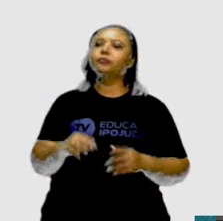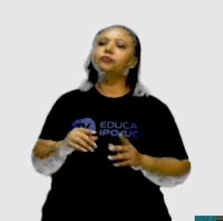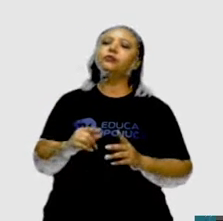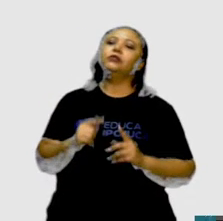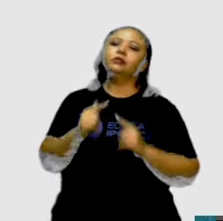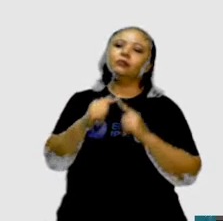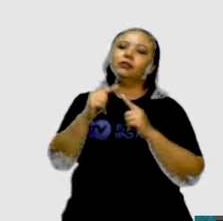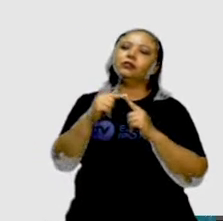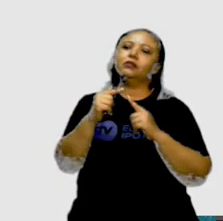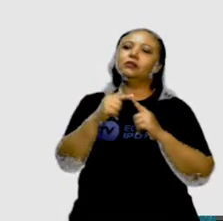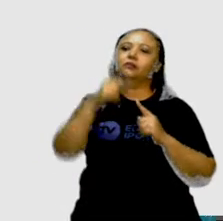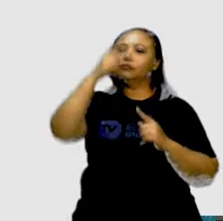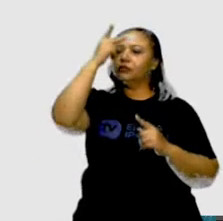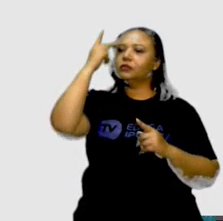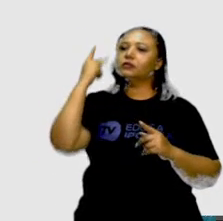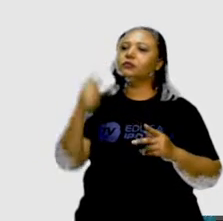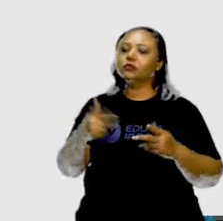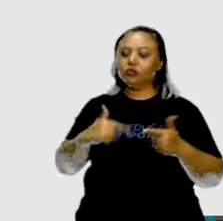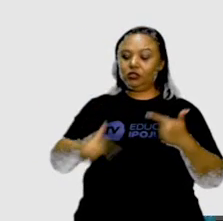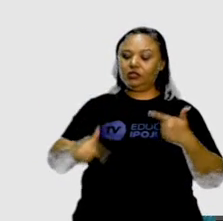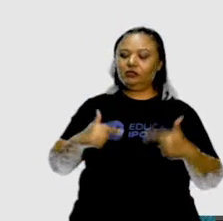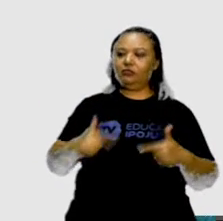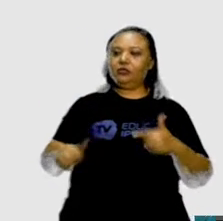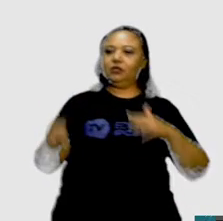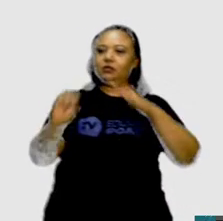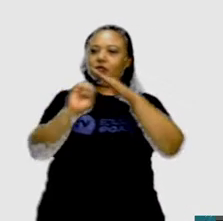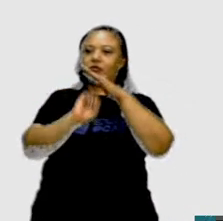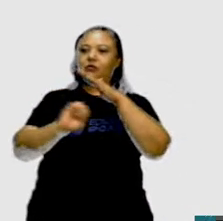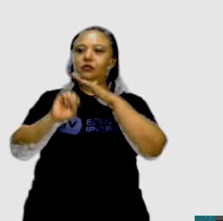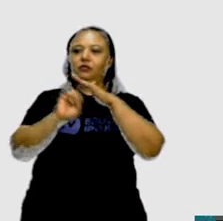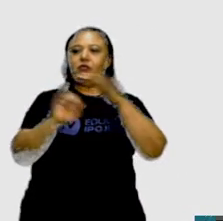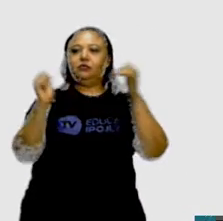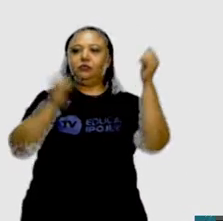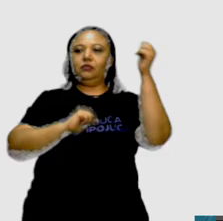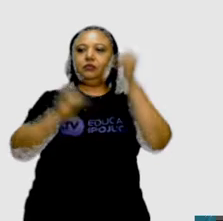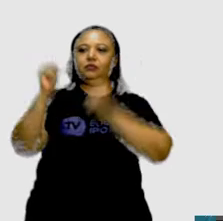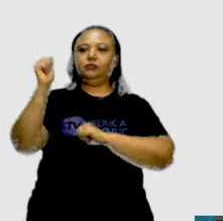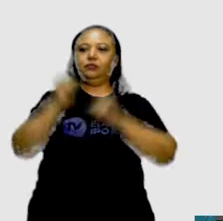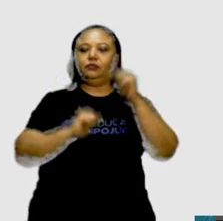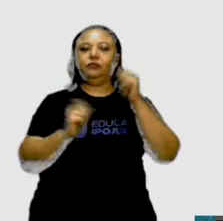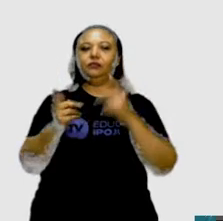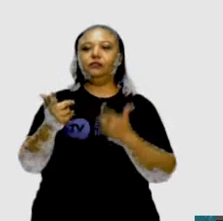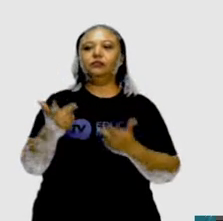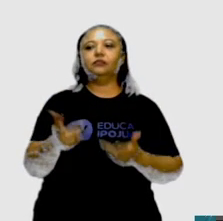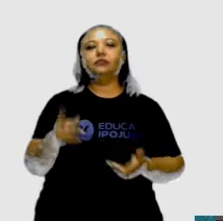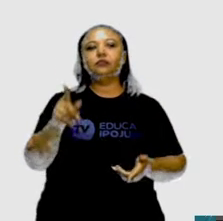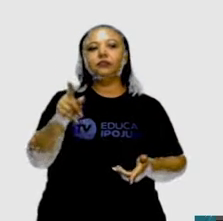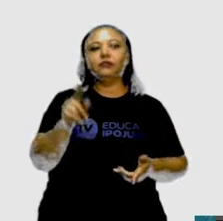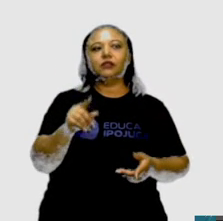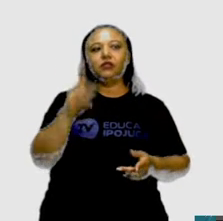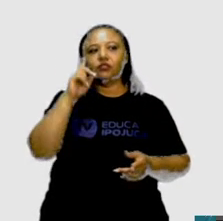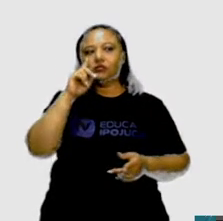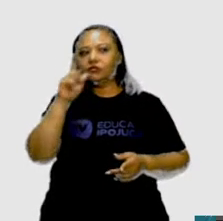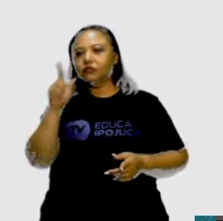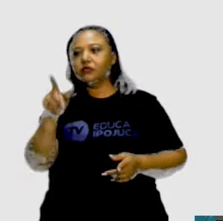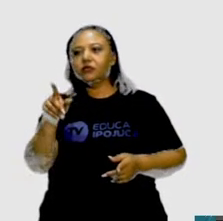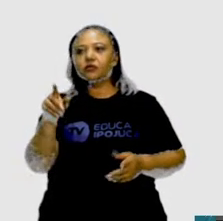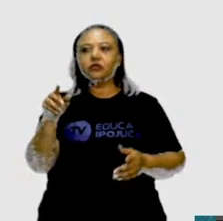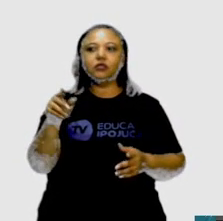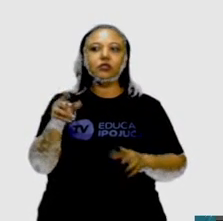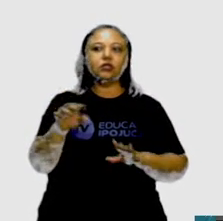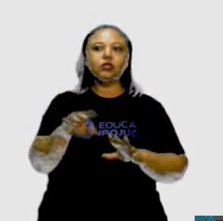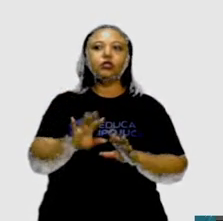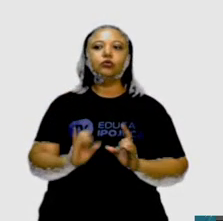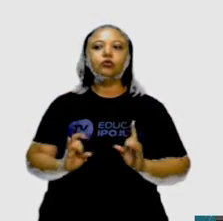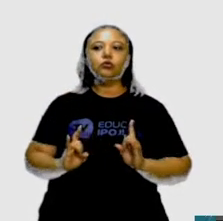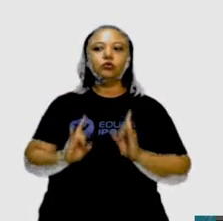Operários e lá atrás figuras de fábricas, da indústria e tudo mais. Pois é, lá nos prédios, no fundo